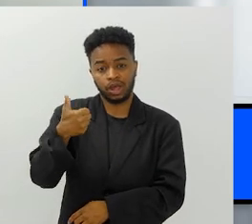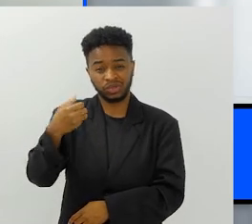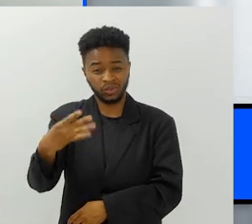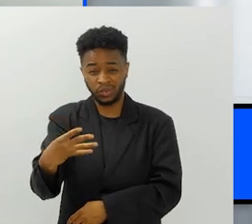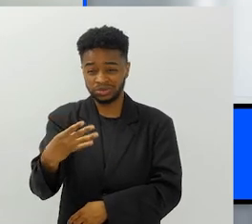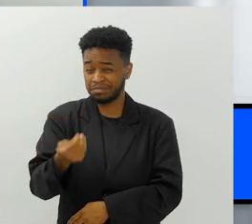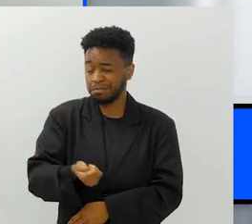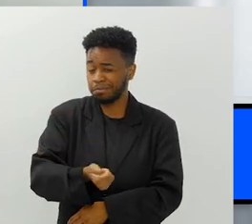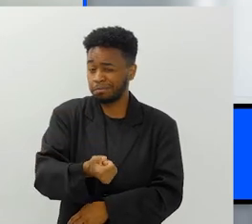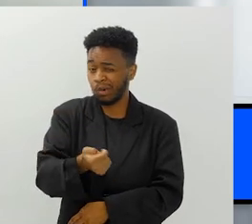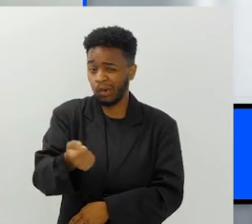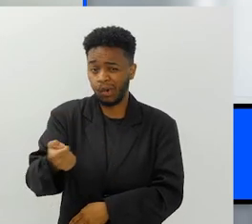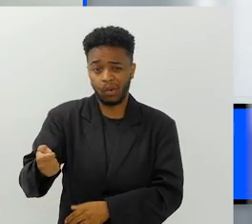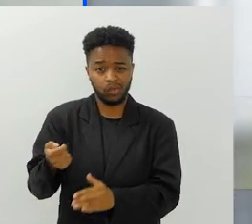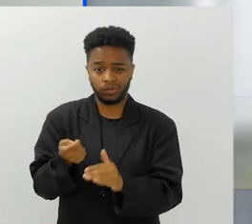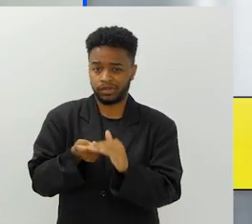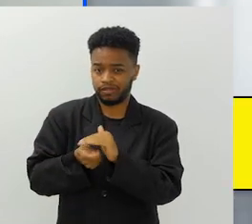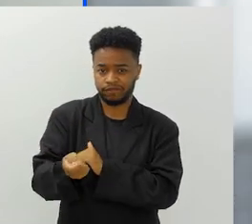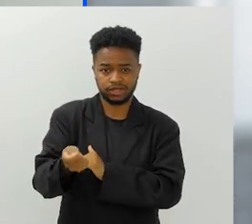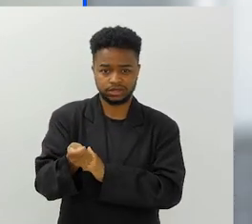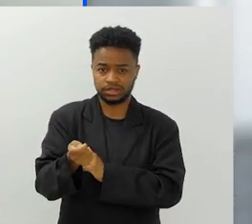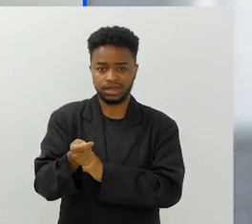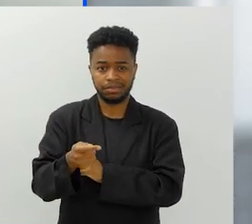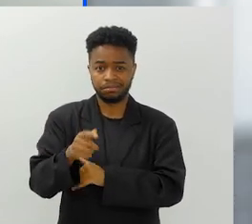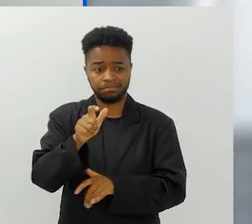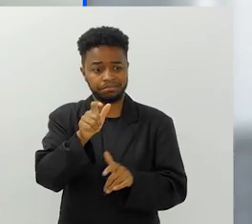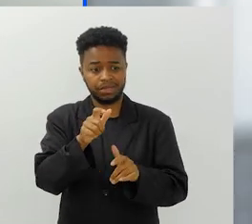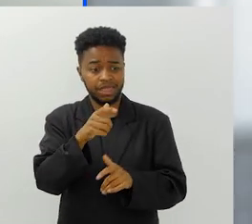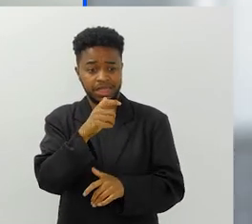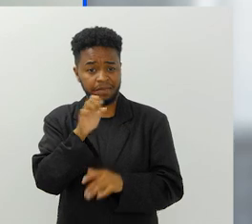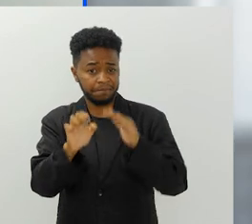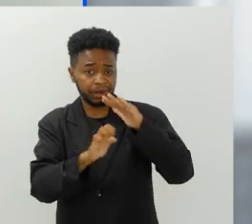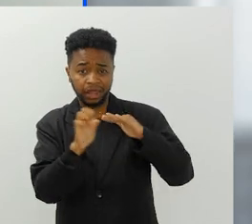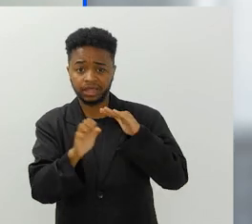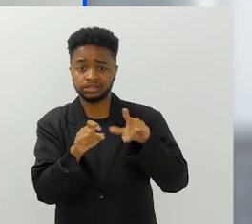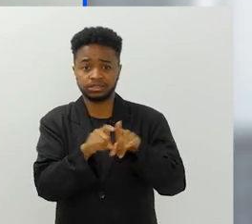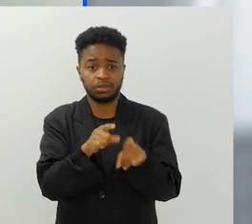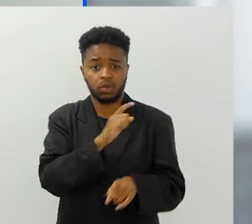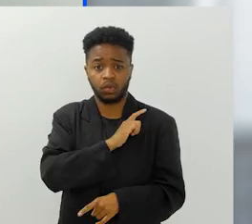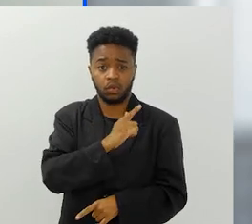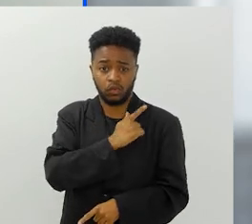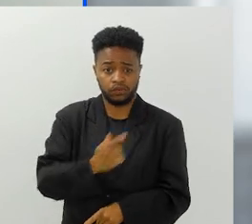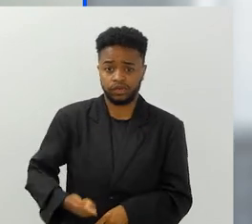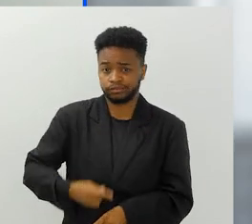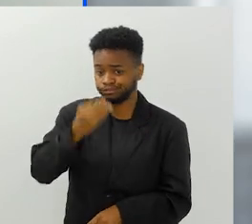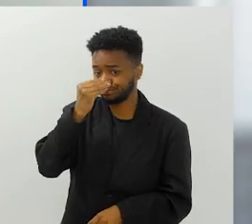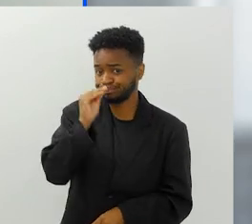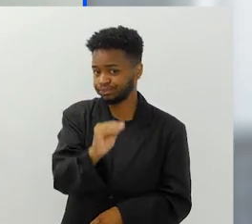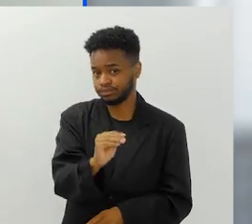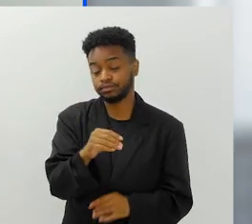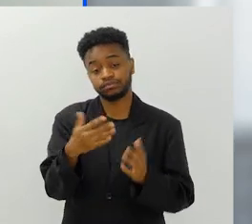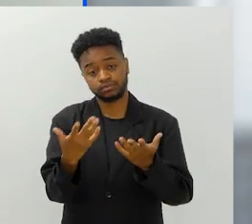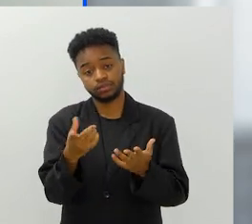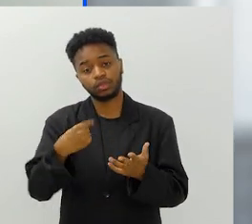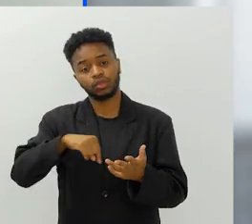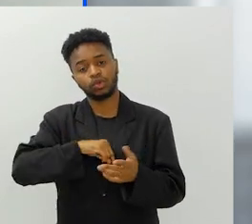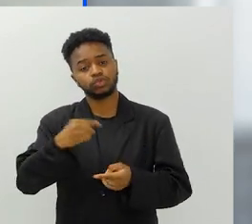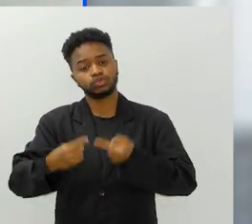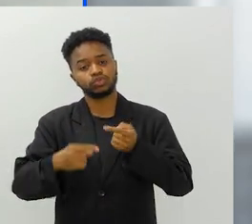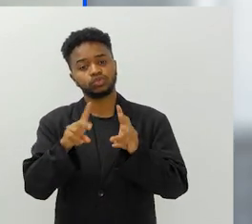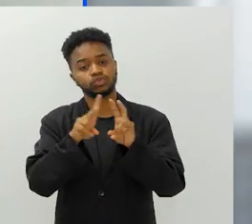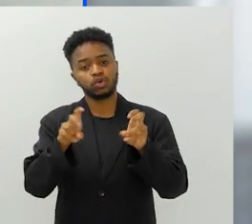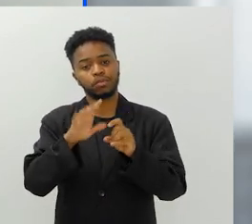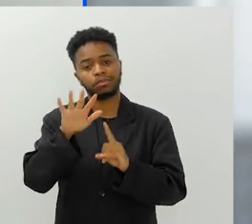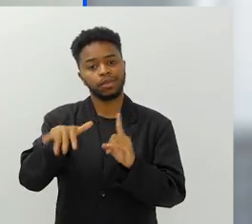na água, é o menos investido por empresas, é o menos considerado por governos. Então, quando a fala de meio ambiente,